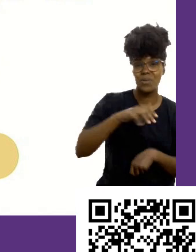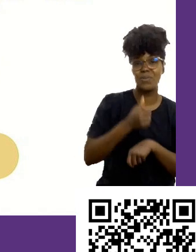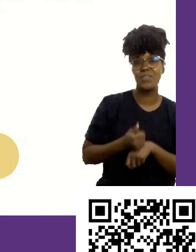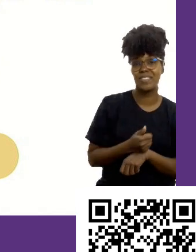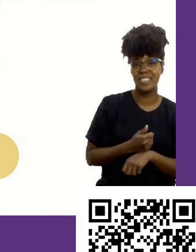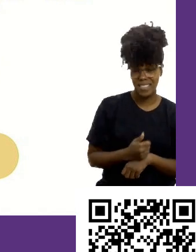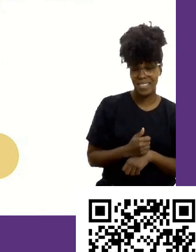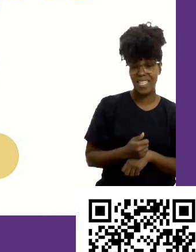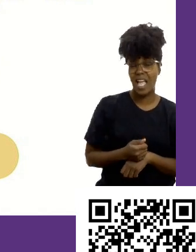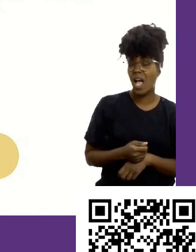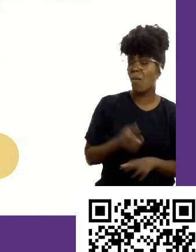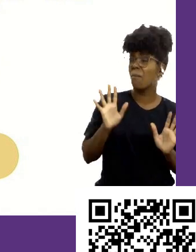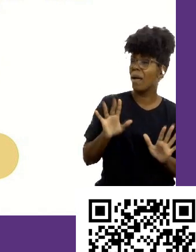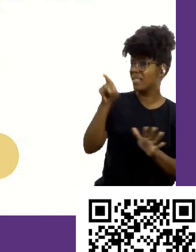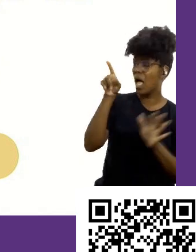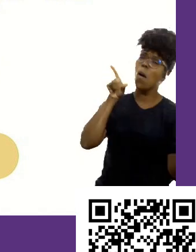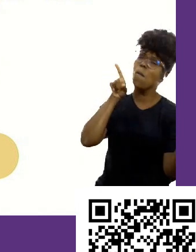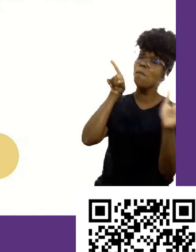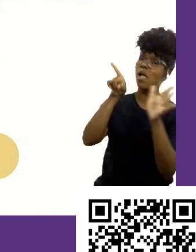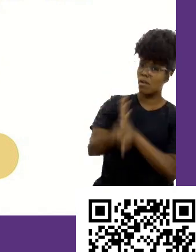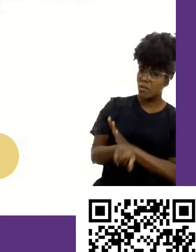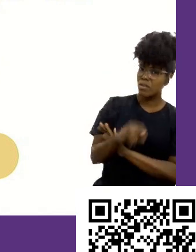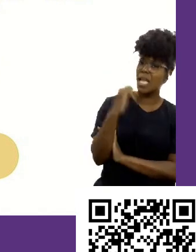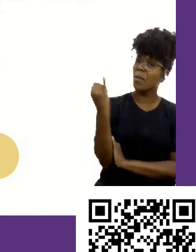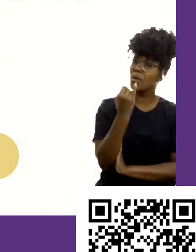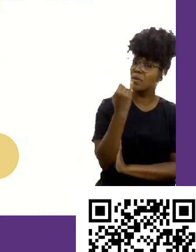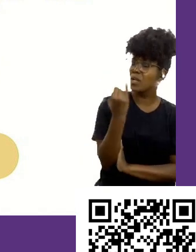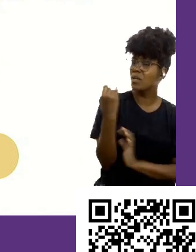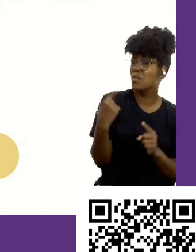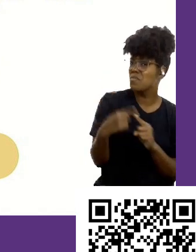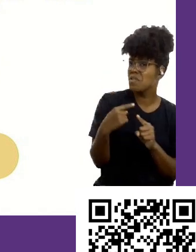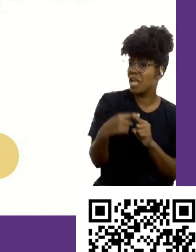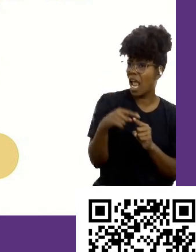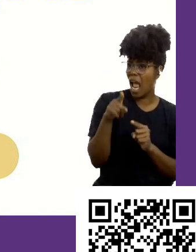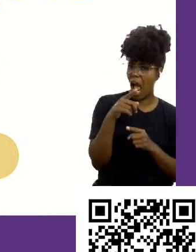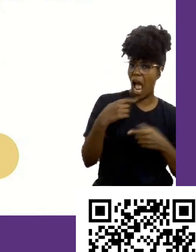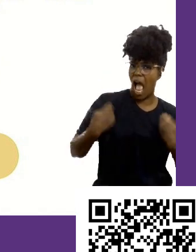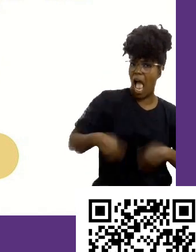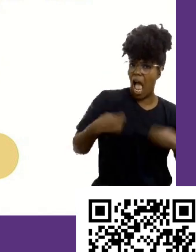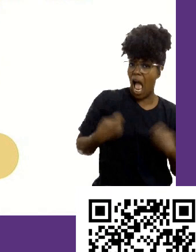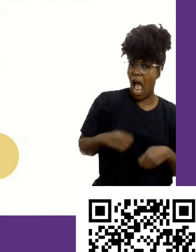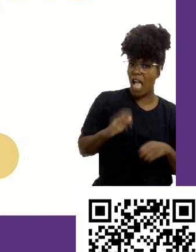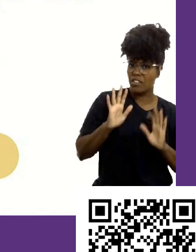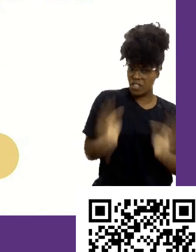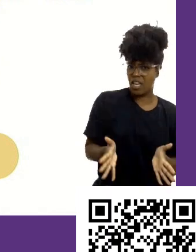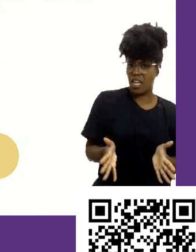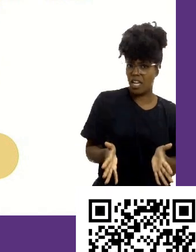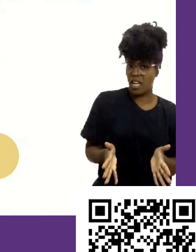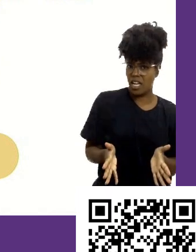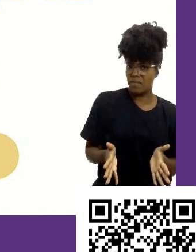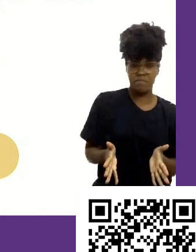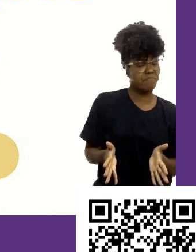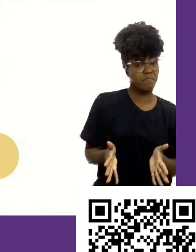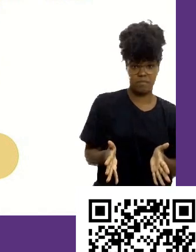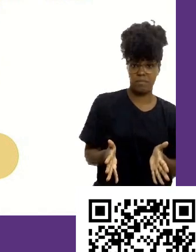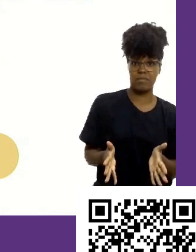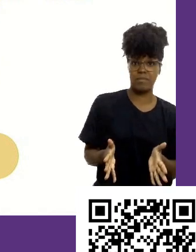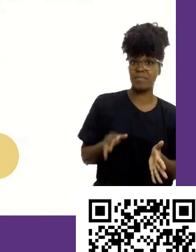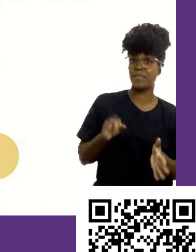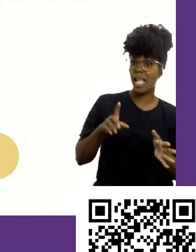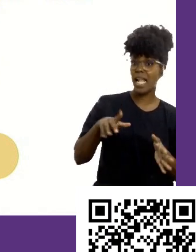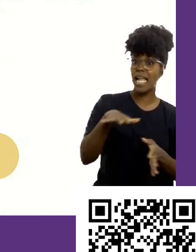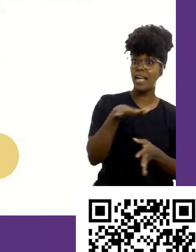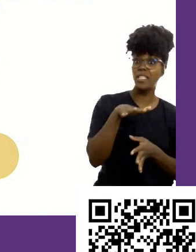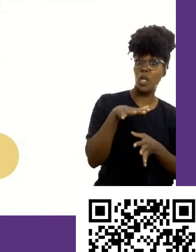é importante? Tendência já chegou? Não. Tendência é o mercado gritando para você. Ei, eu estou